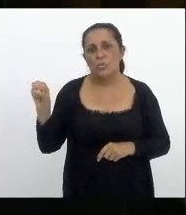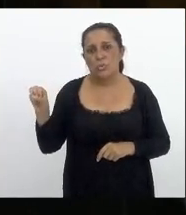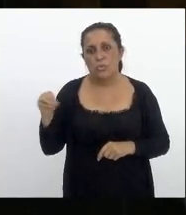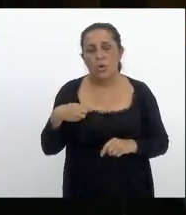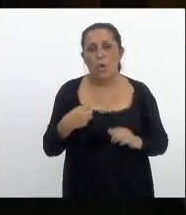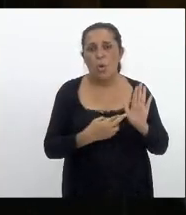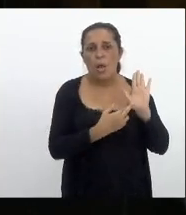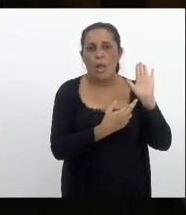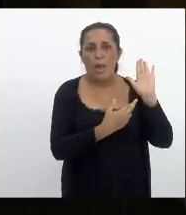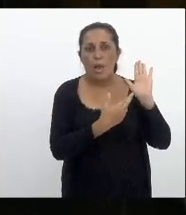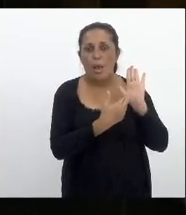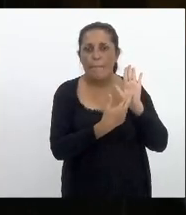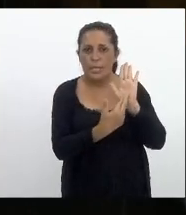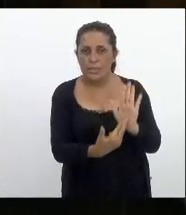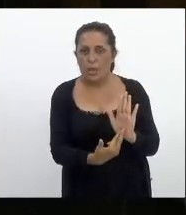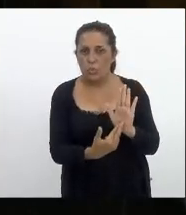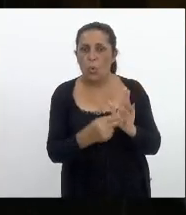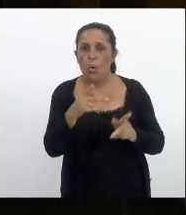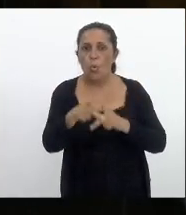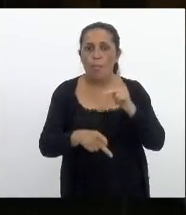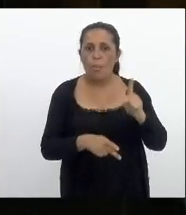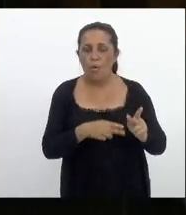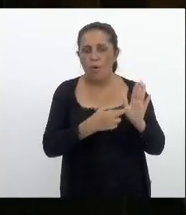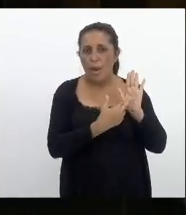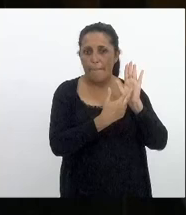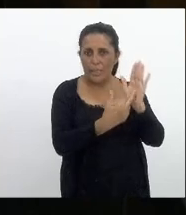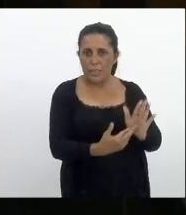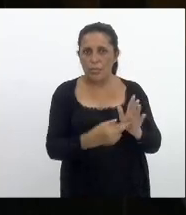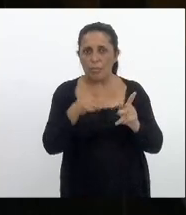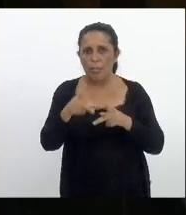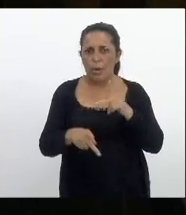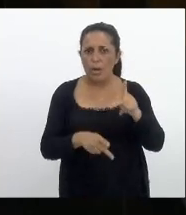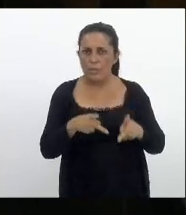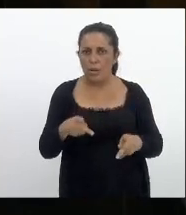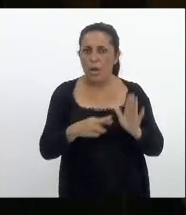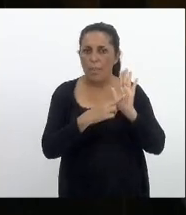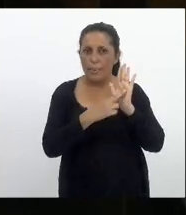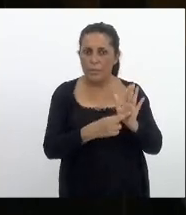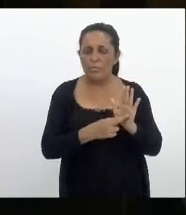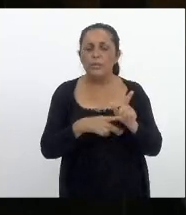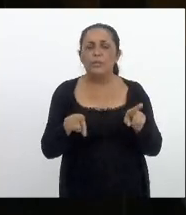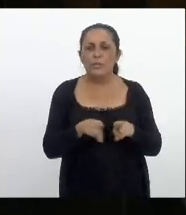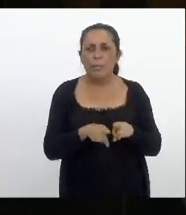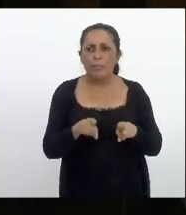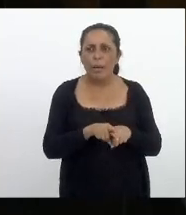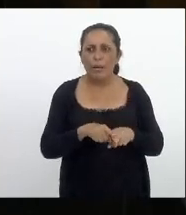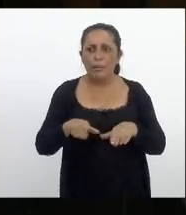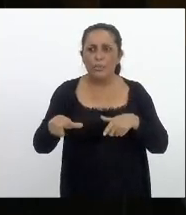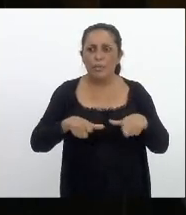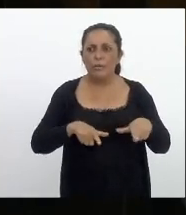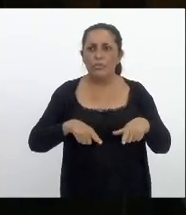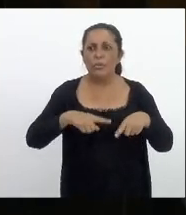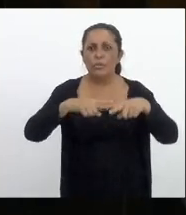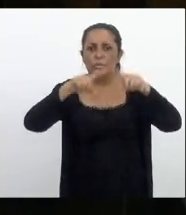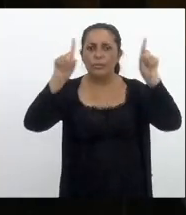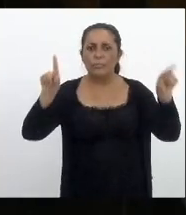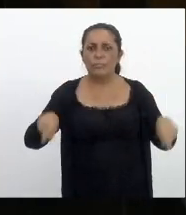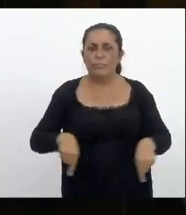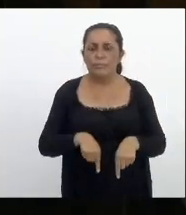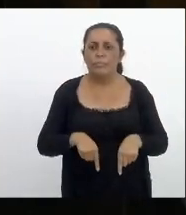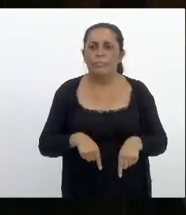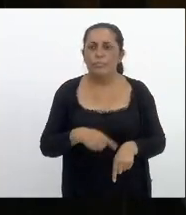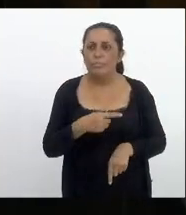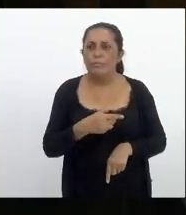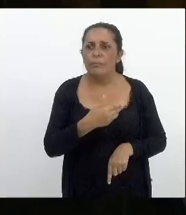povo eu represento uma população e nesse momento eu represento os nossos servidores públicos e mais do que